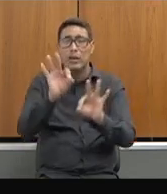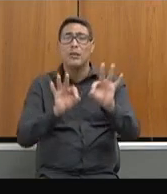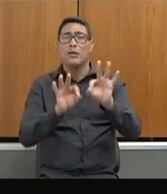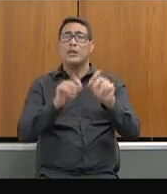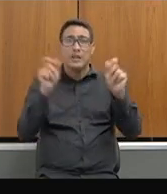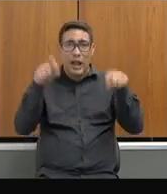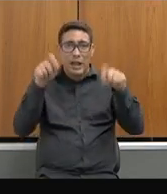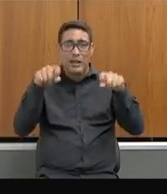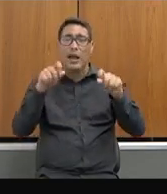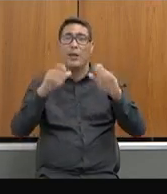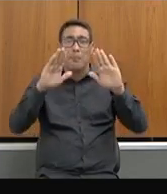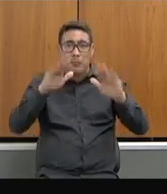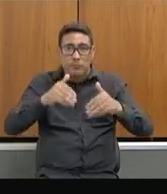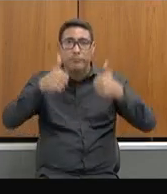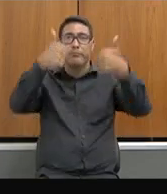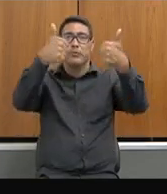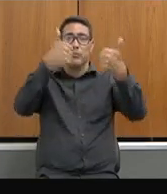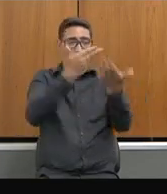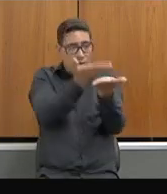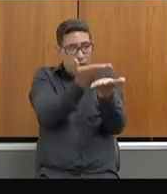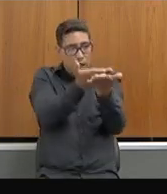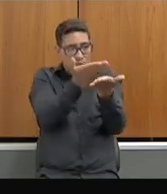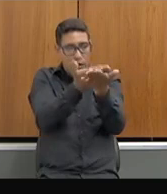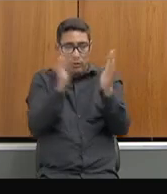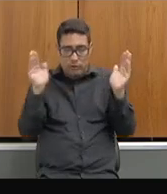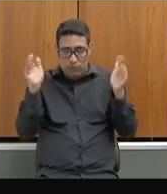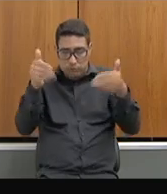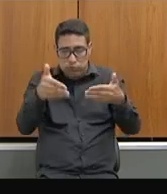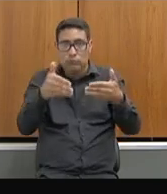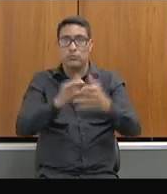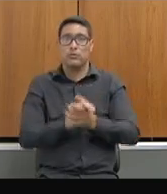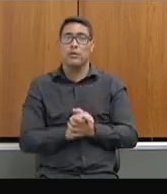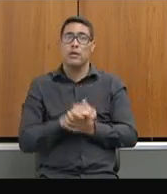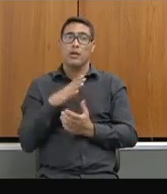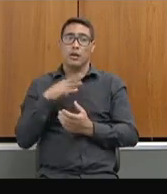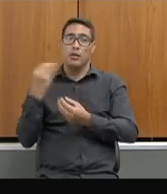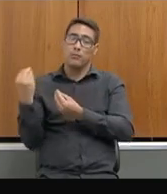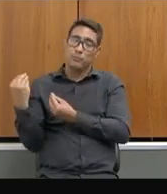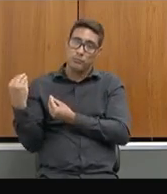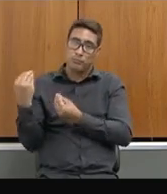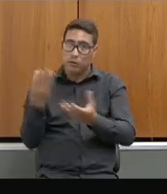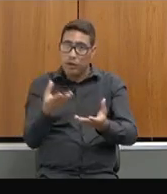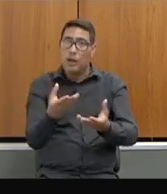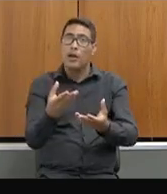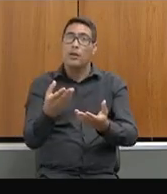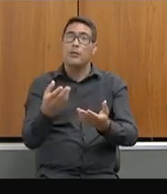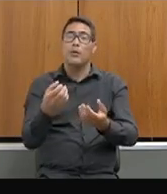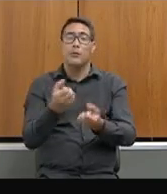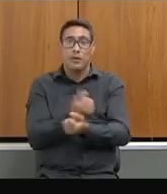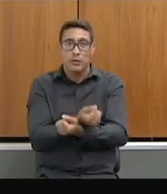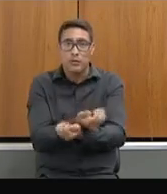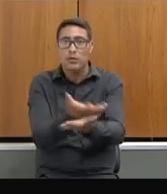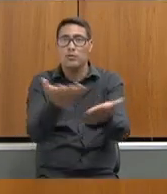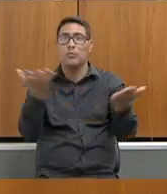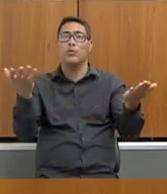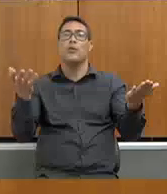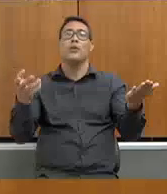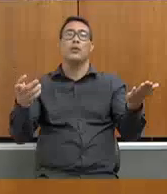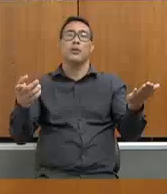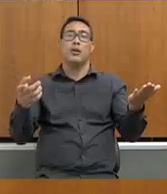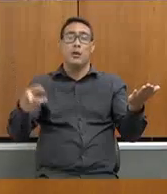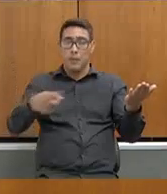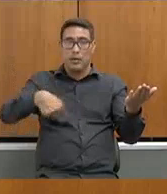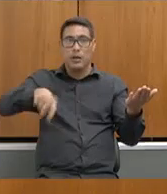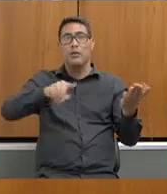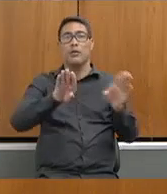aulas ainda melhores na nossa rede. Eu quero te entregar, deputado, para depois você poder disponibilizar para os demais deputados, para que eles possam também